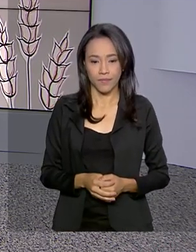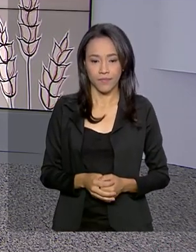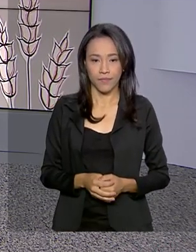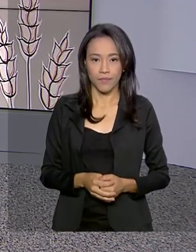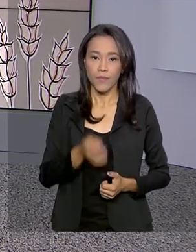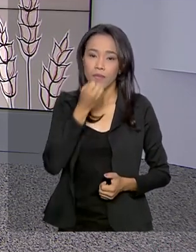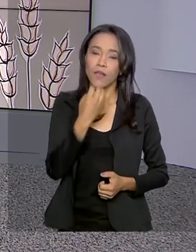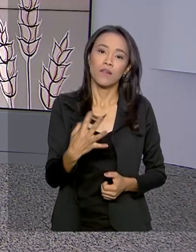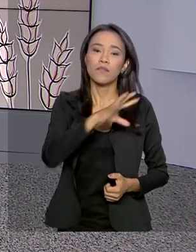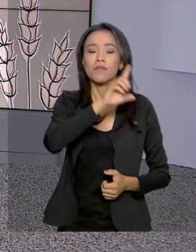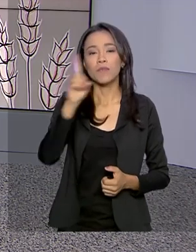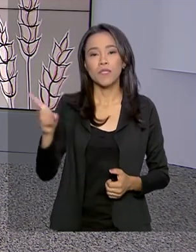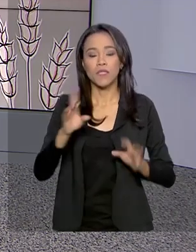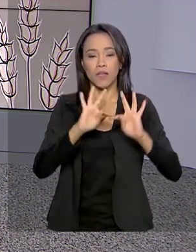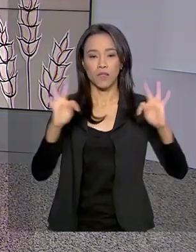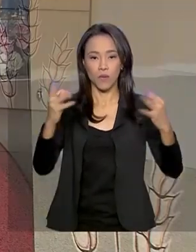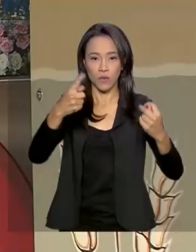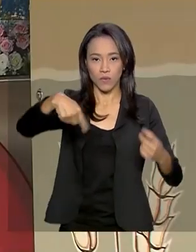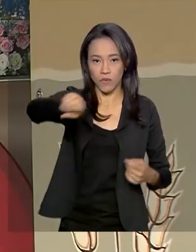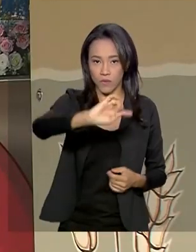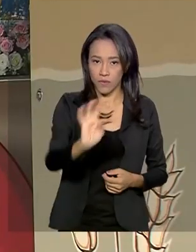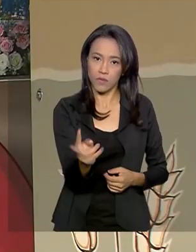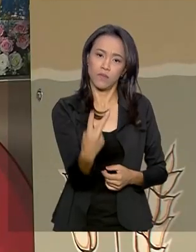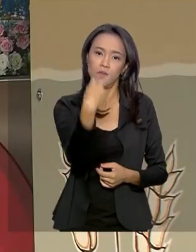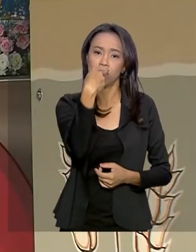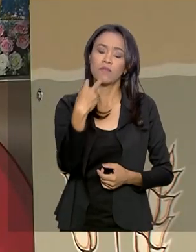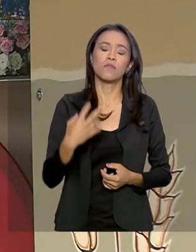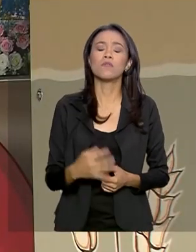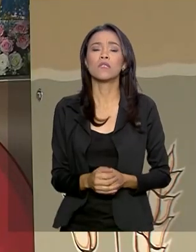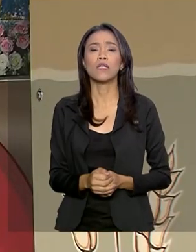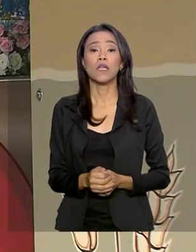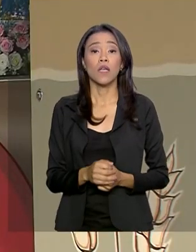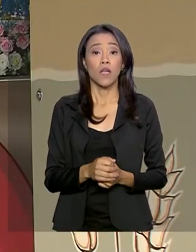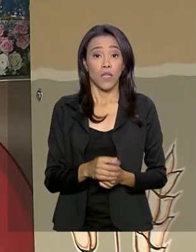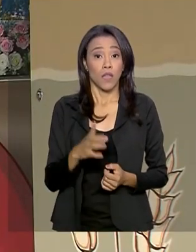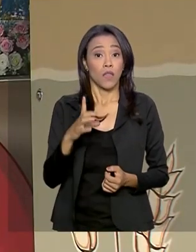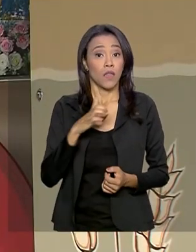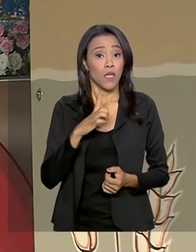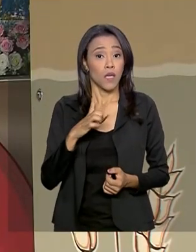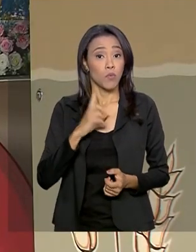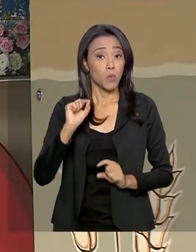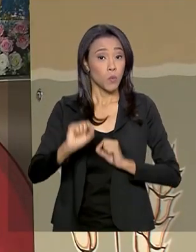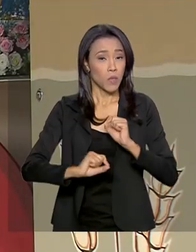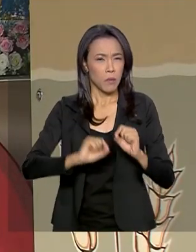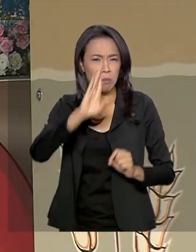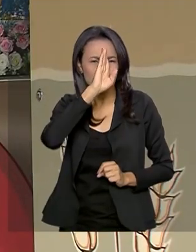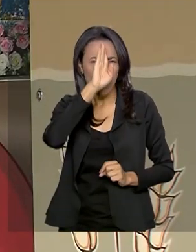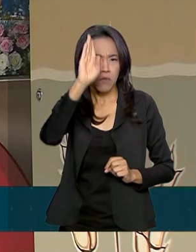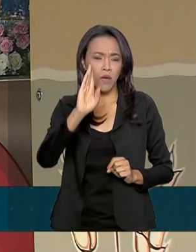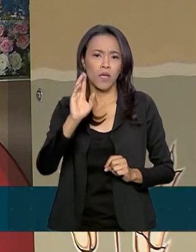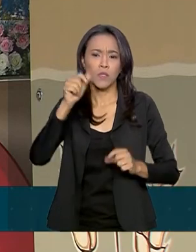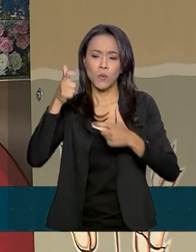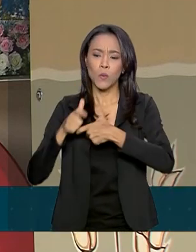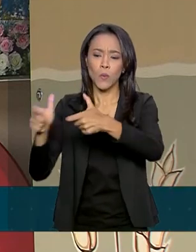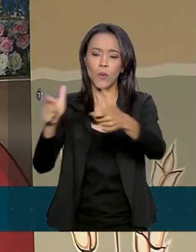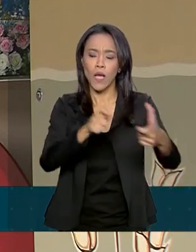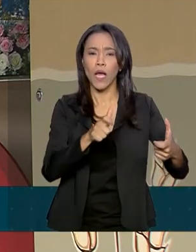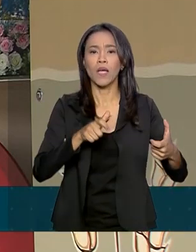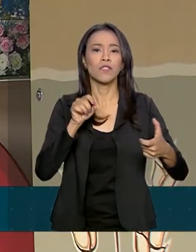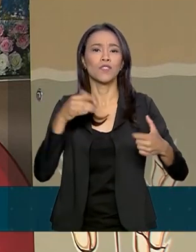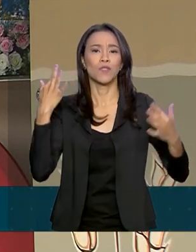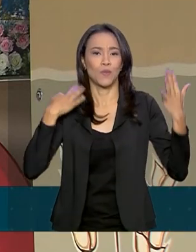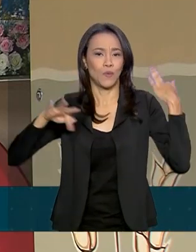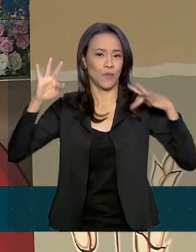Bom dia, Renata. Bom dia a todos que nos acompanham. Nós estamos em um dos principais pontos turísticos de Minha Félia, o Povento da